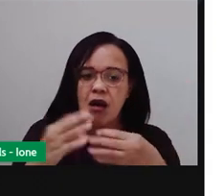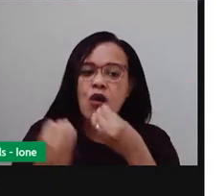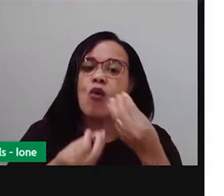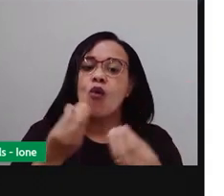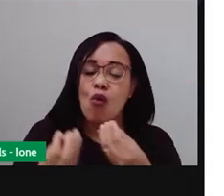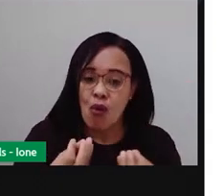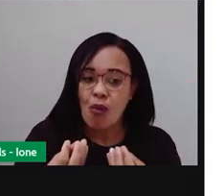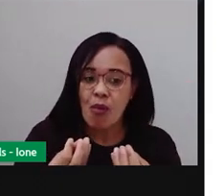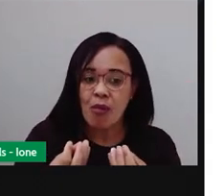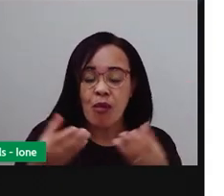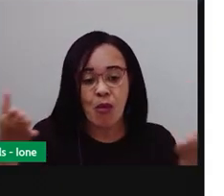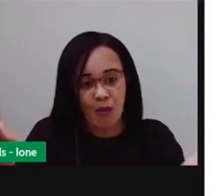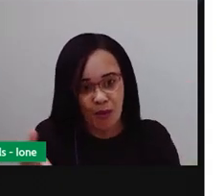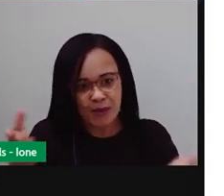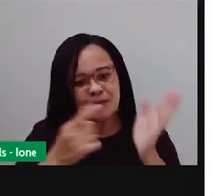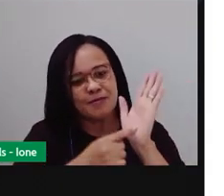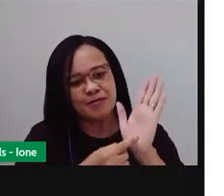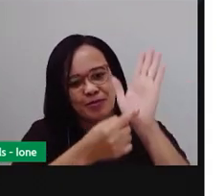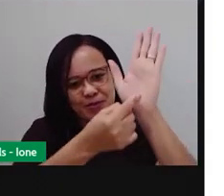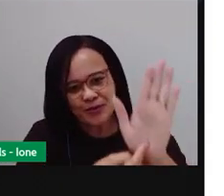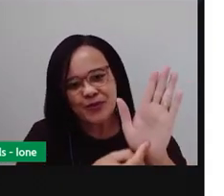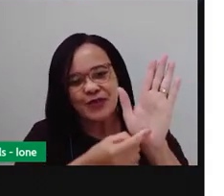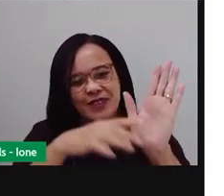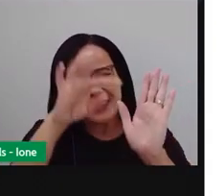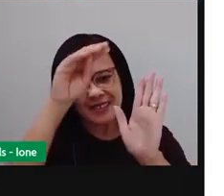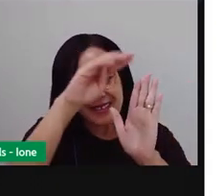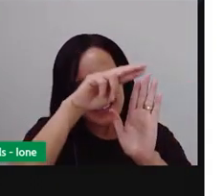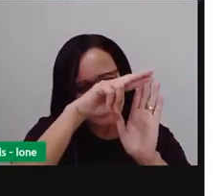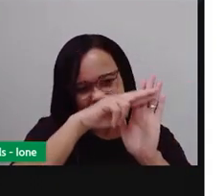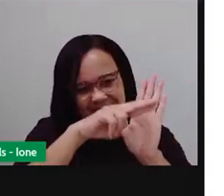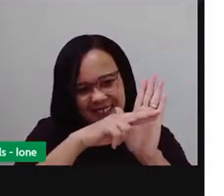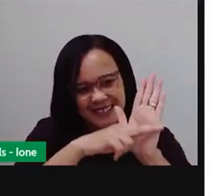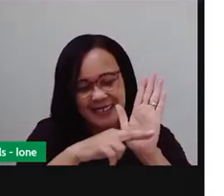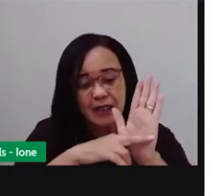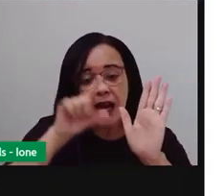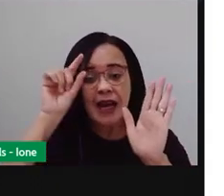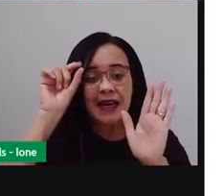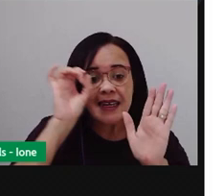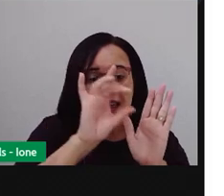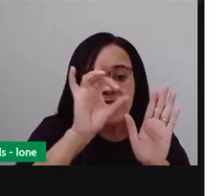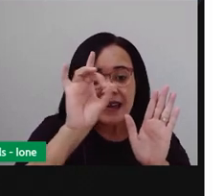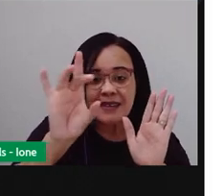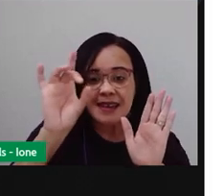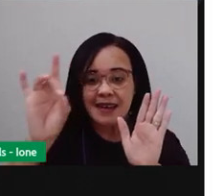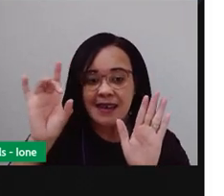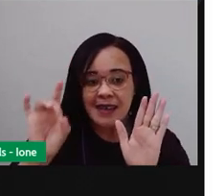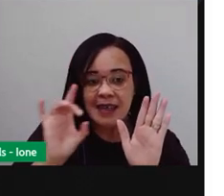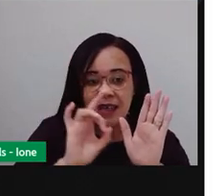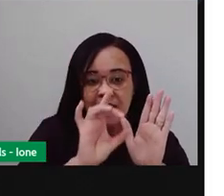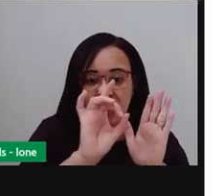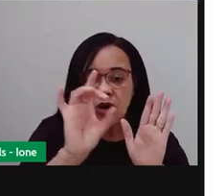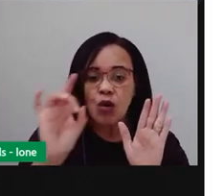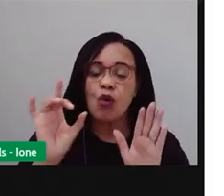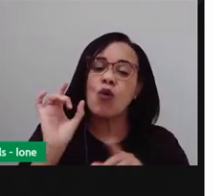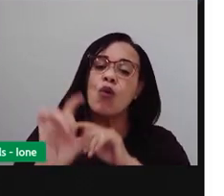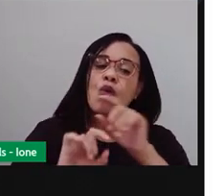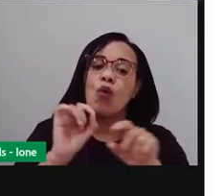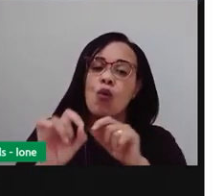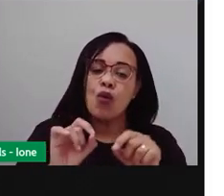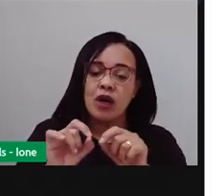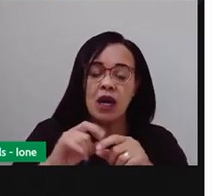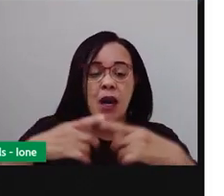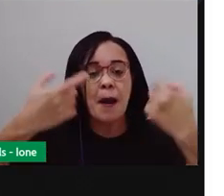para vocês os ingredientes. E a gente vai observar que para cada ingrediente tem uma